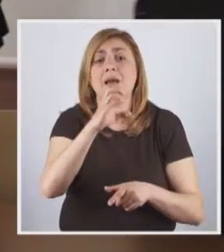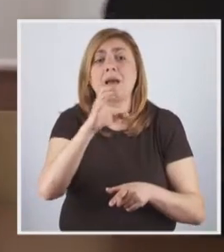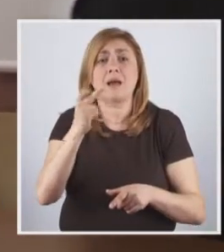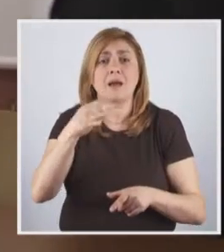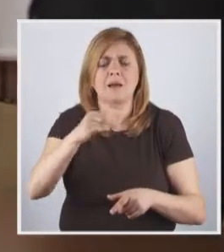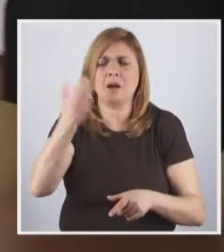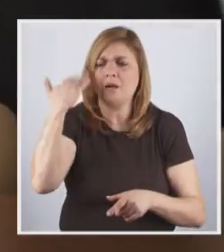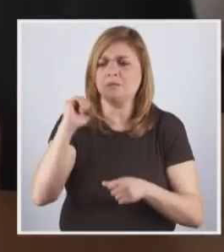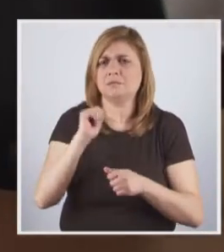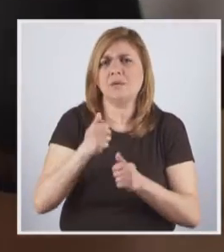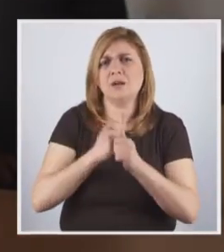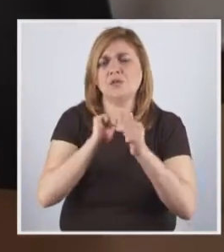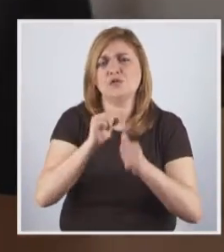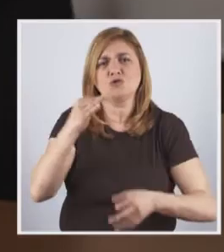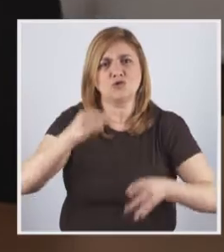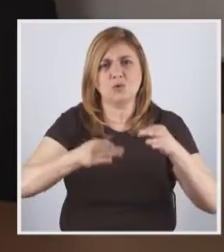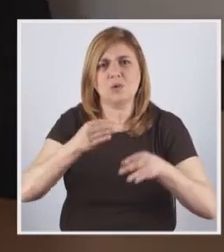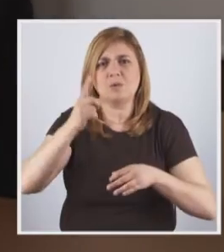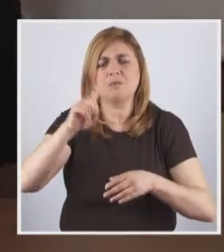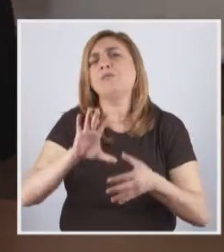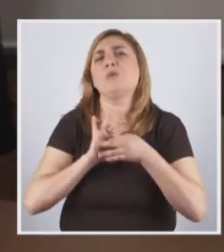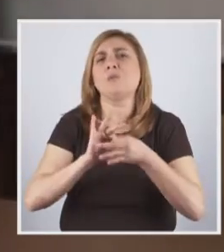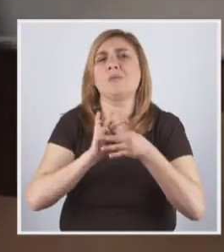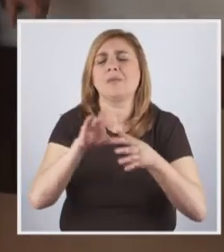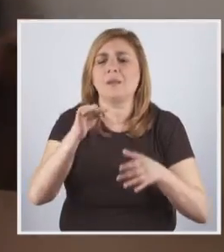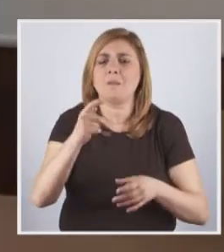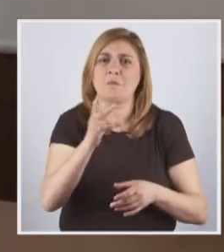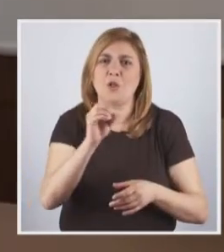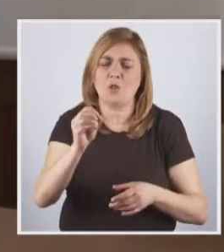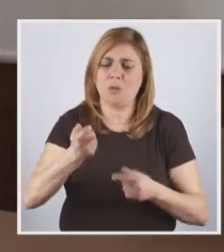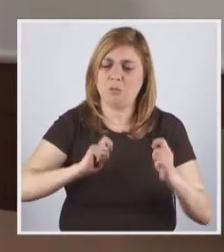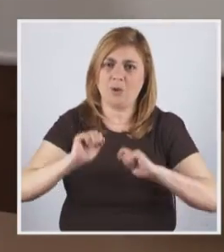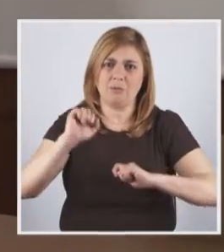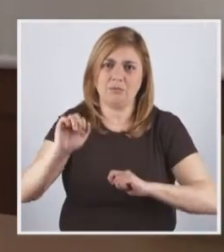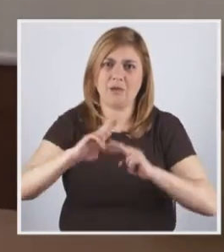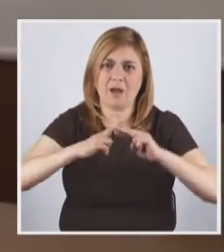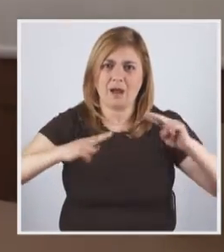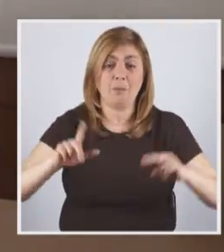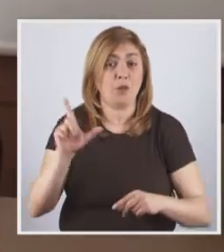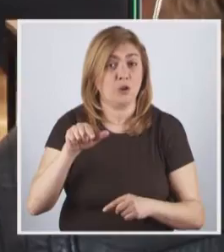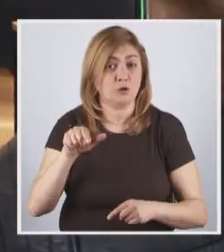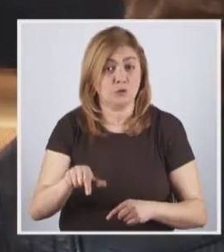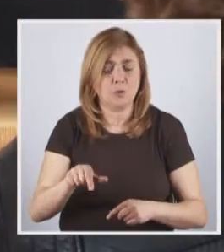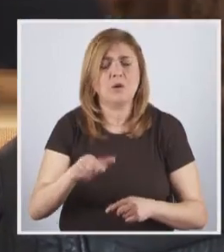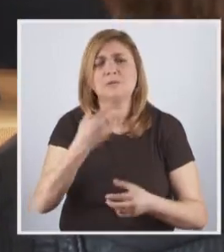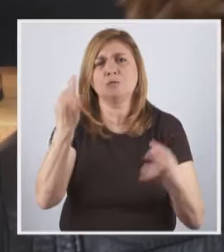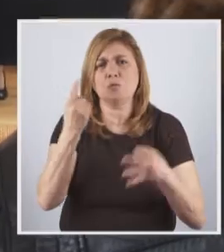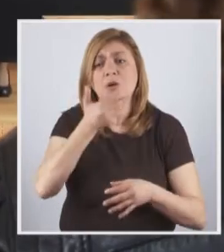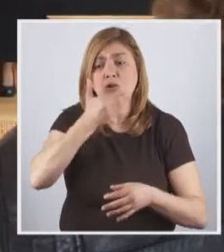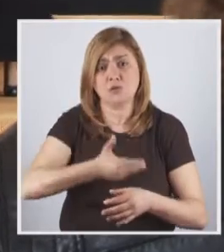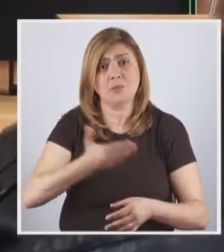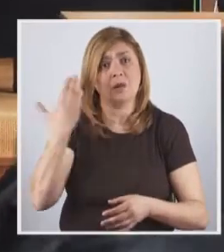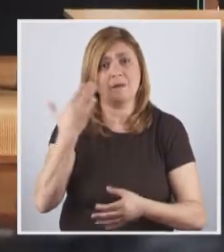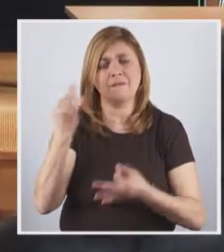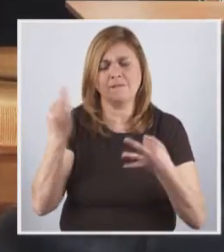exerceu funções de assessoria jurídica e colaborou com o Pelour da Mobilidade na Câmara Municipal de Lisboa, uma experiência que lhe